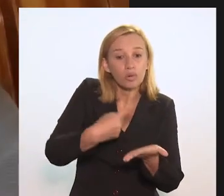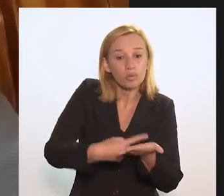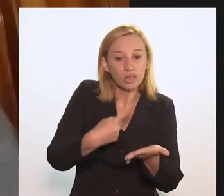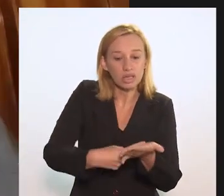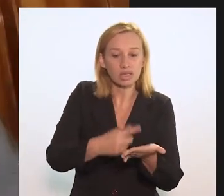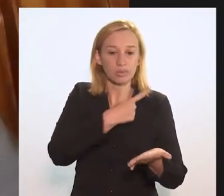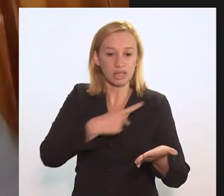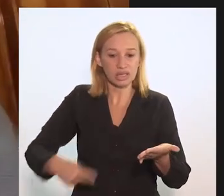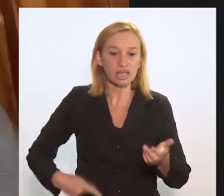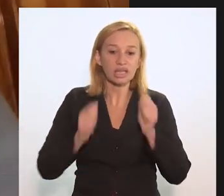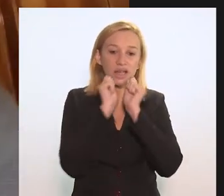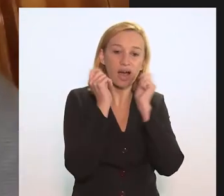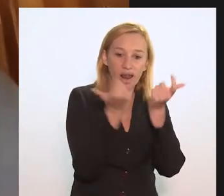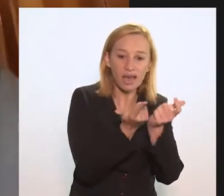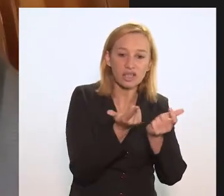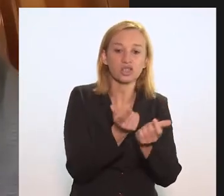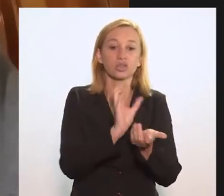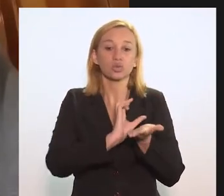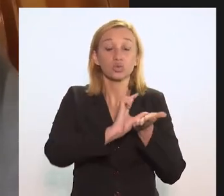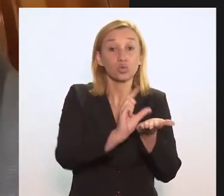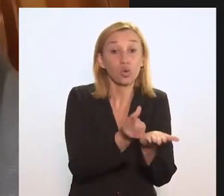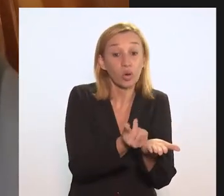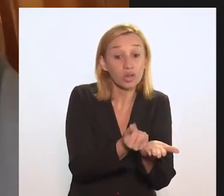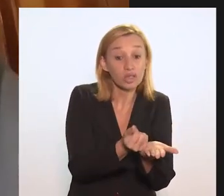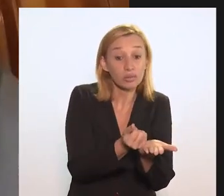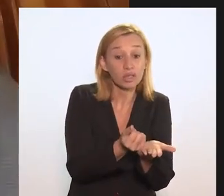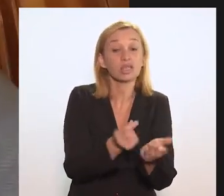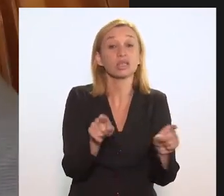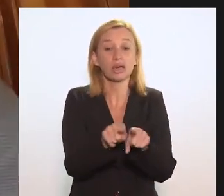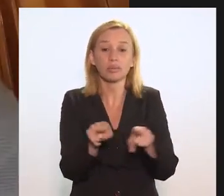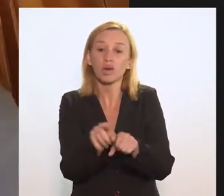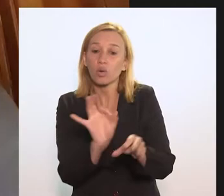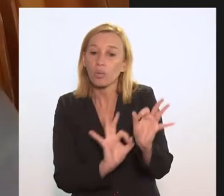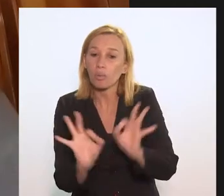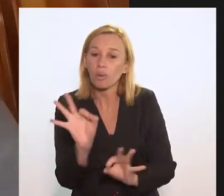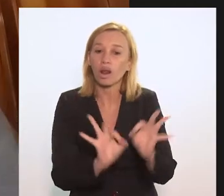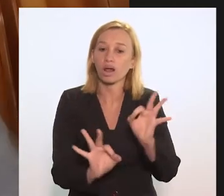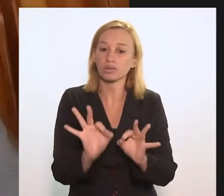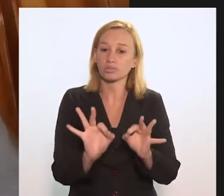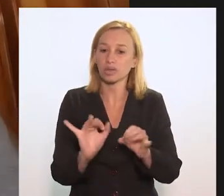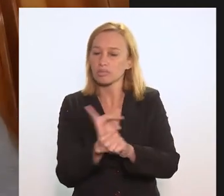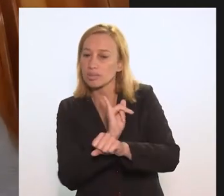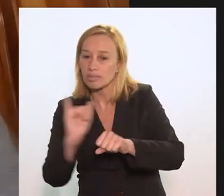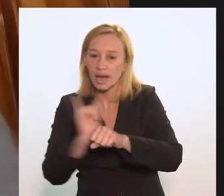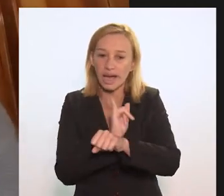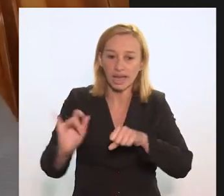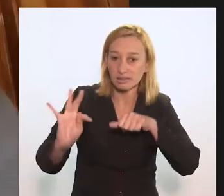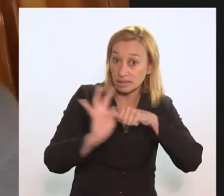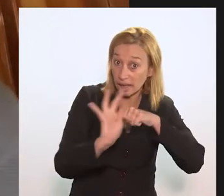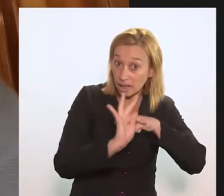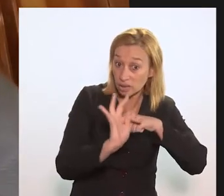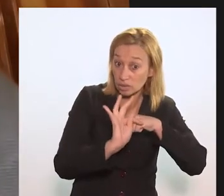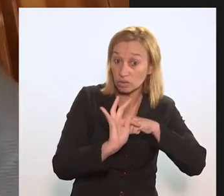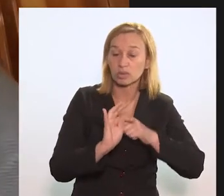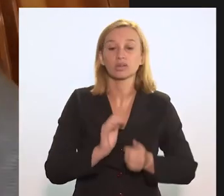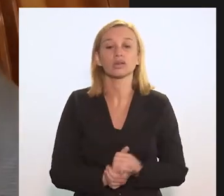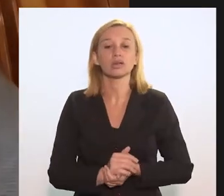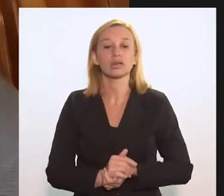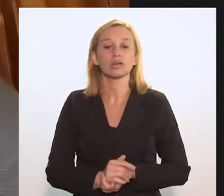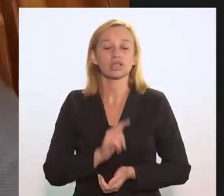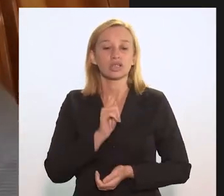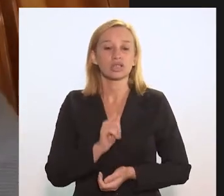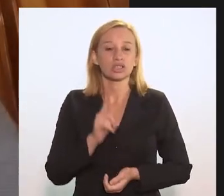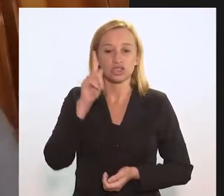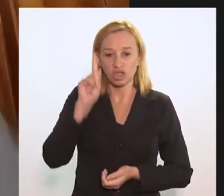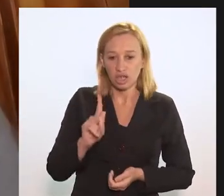compromisso da presidência da LERJ com o orçamento e o plano que está sendo elaborado, o plano técnico que está sendo elaborado